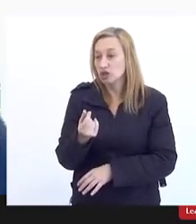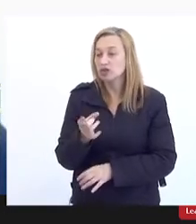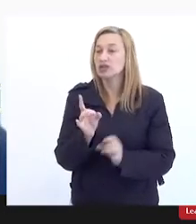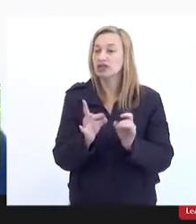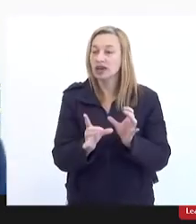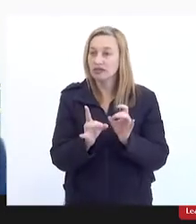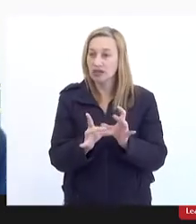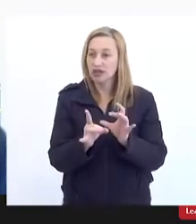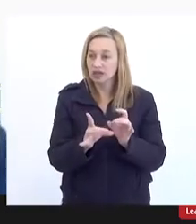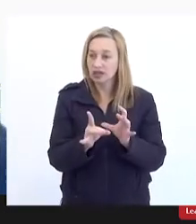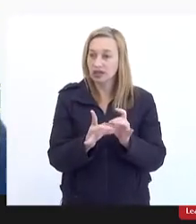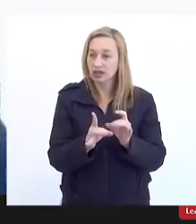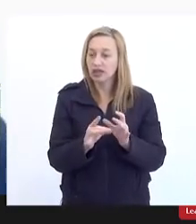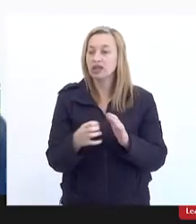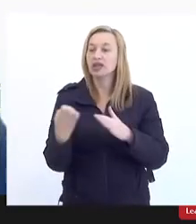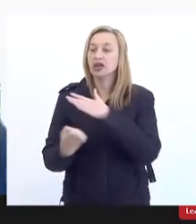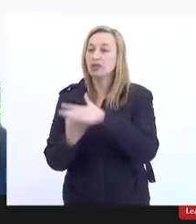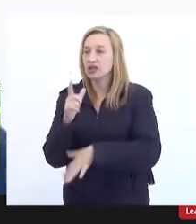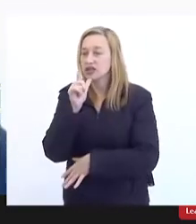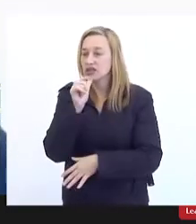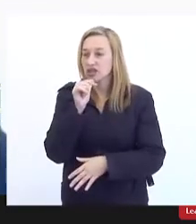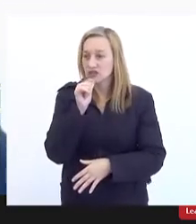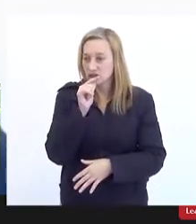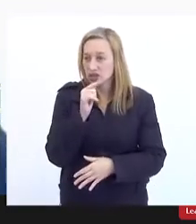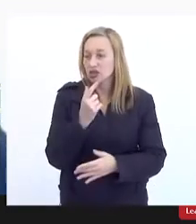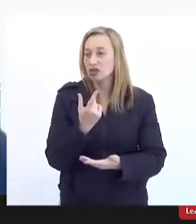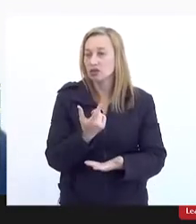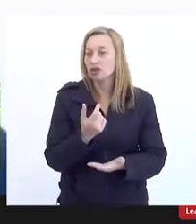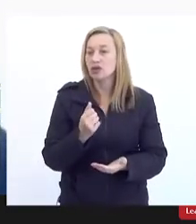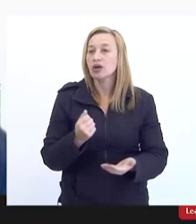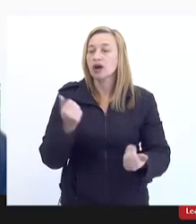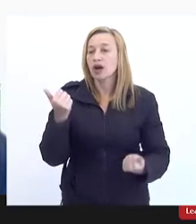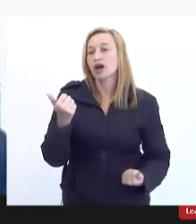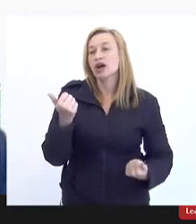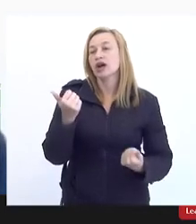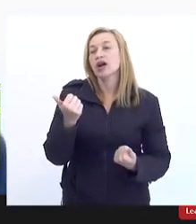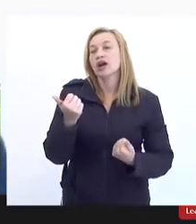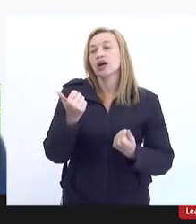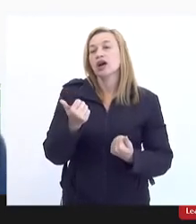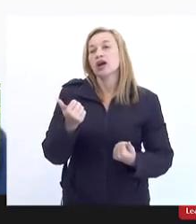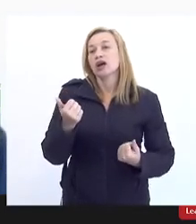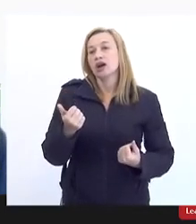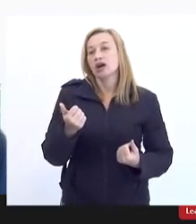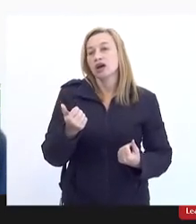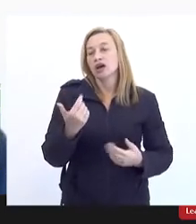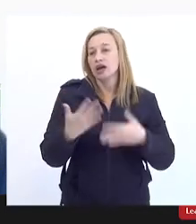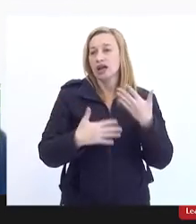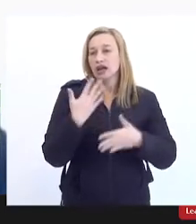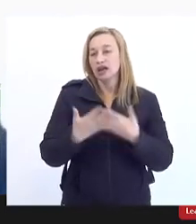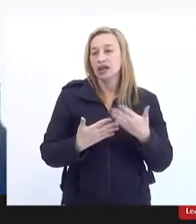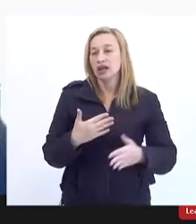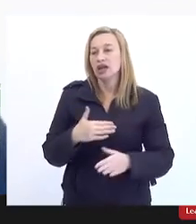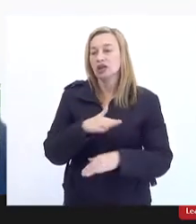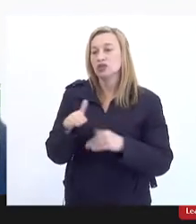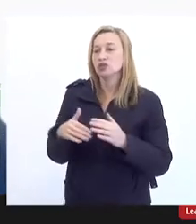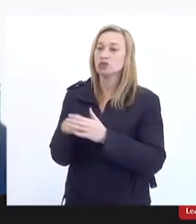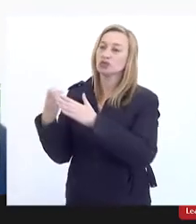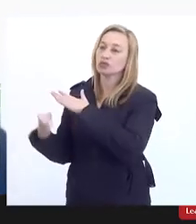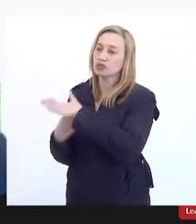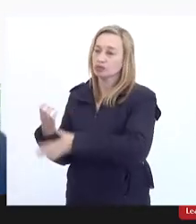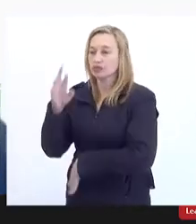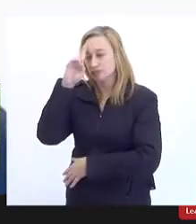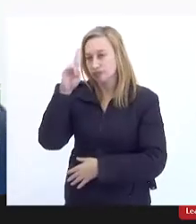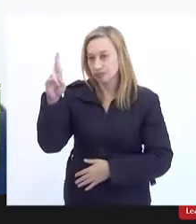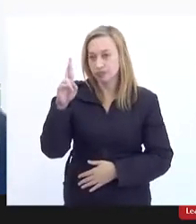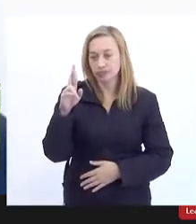agradar e atrair o apoio político de prefeitos e vereadores no interior do estado e isso está funcionando a olhos vistos